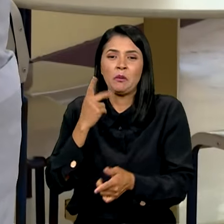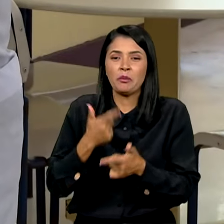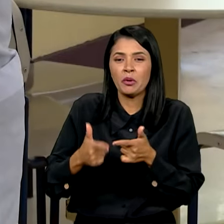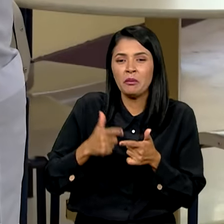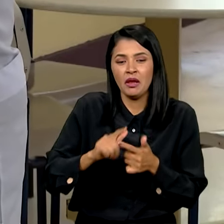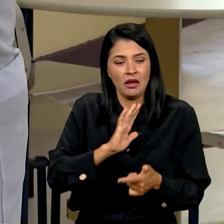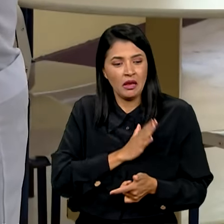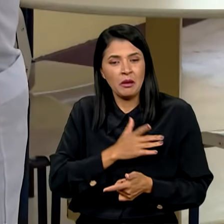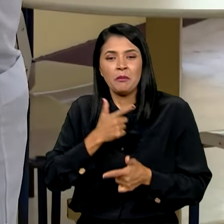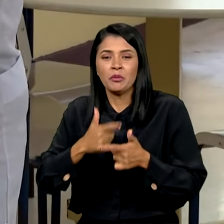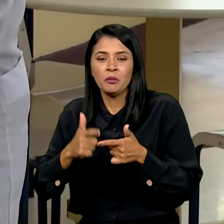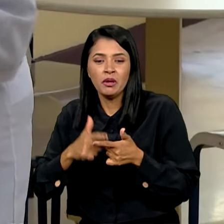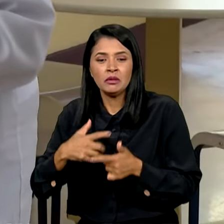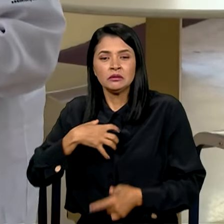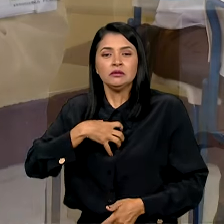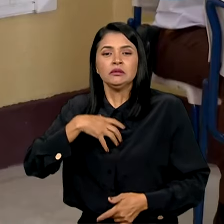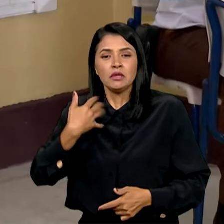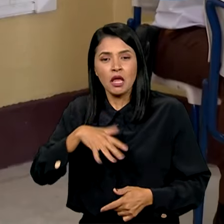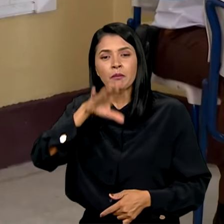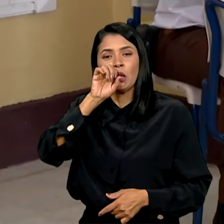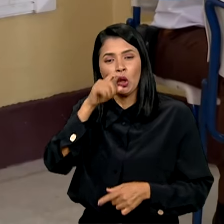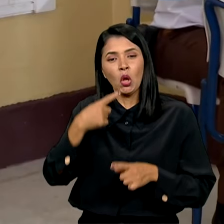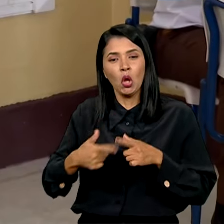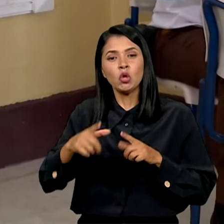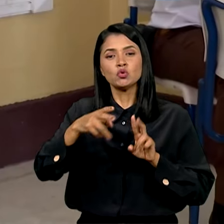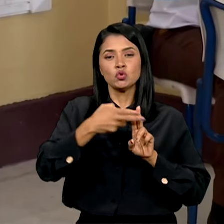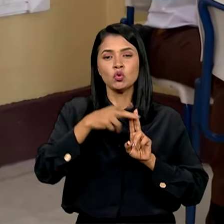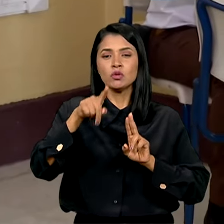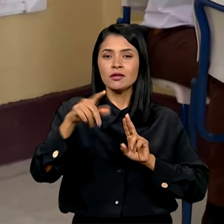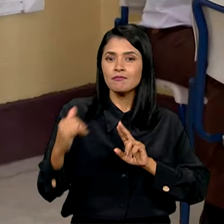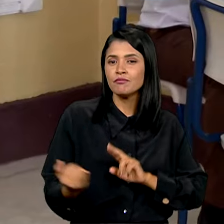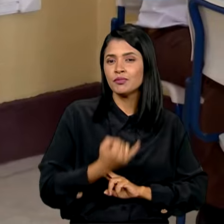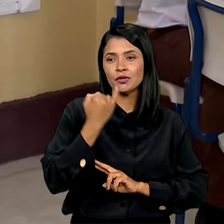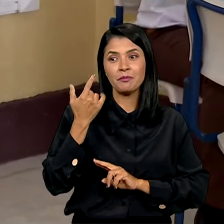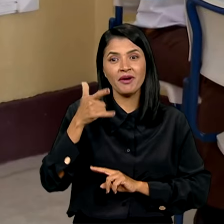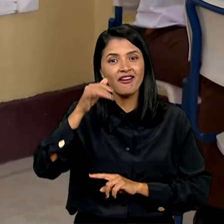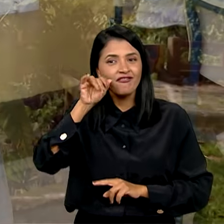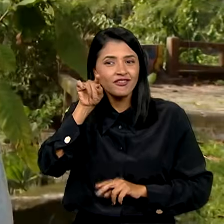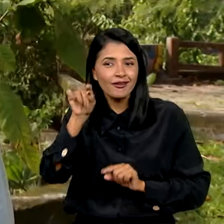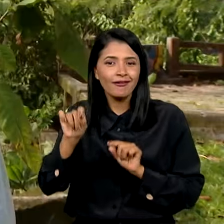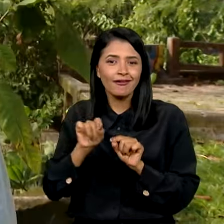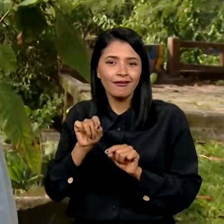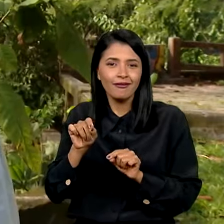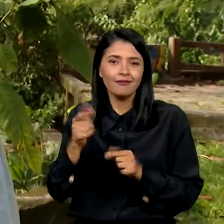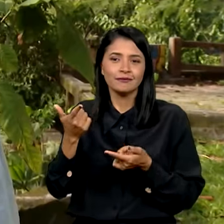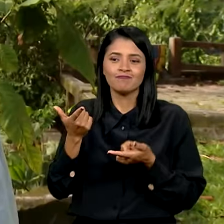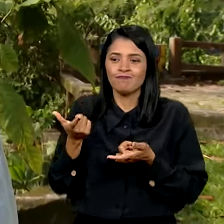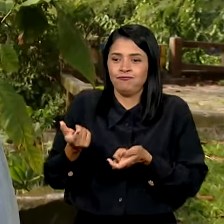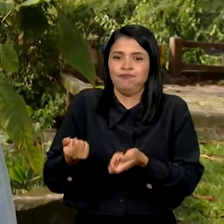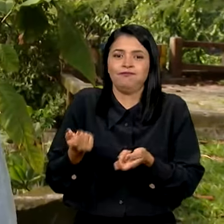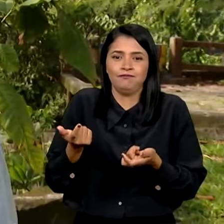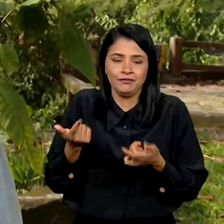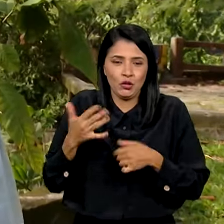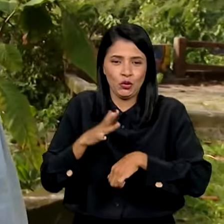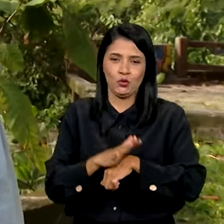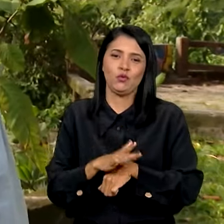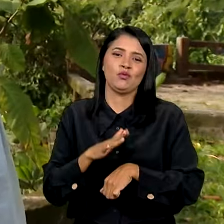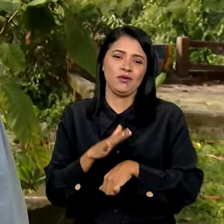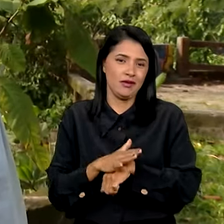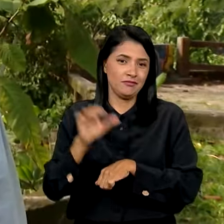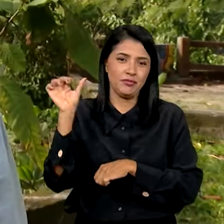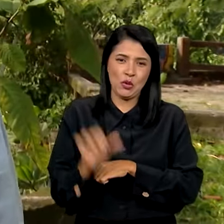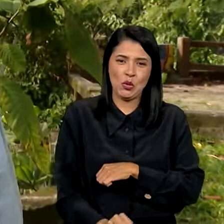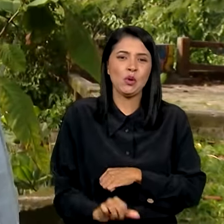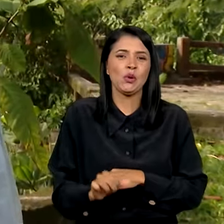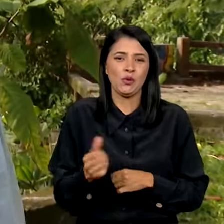problema respiratório. Então, o SUS tem um papel importantíssimo nessa prevenção para evitar quadros